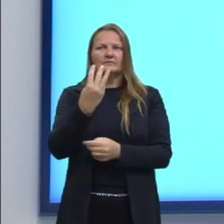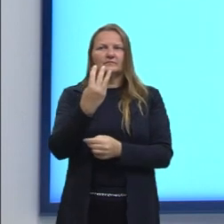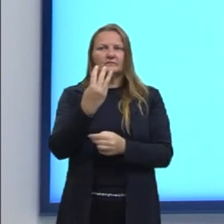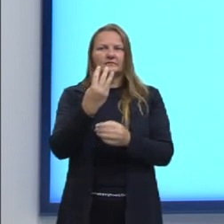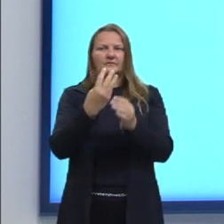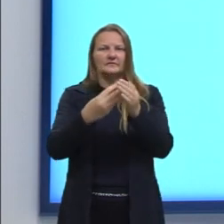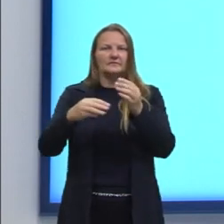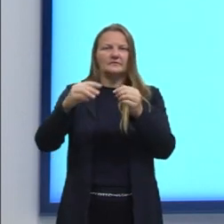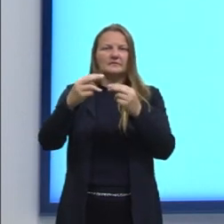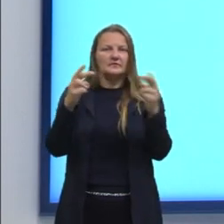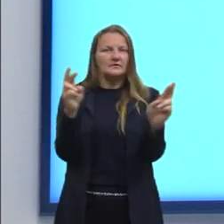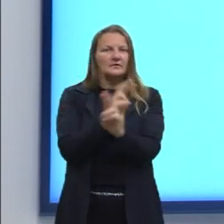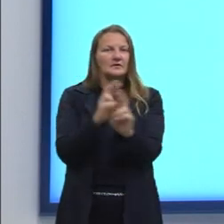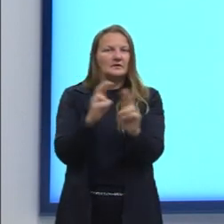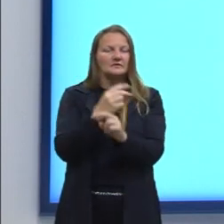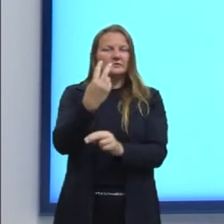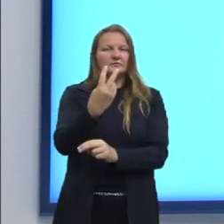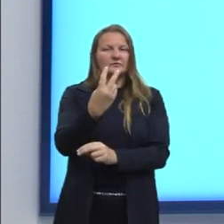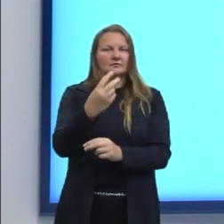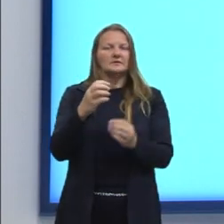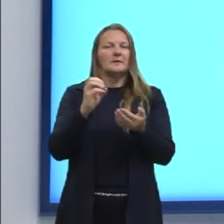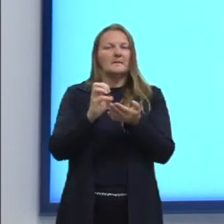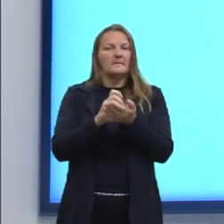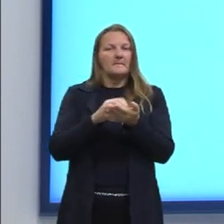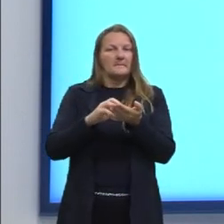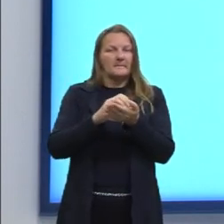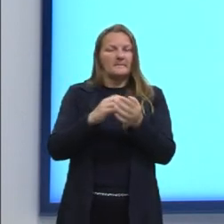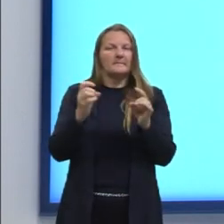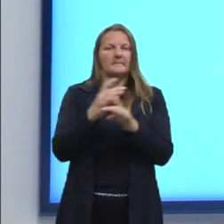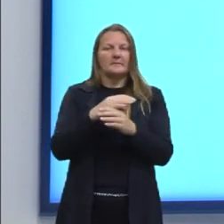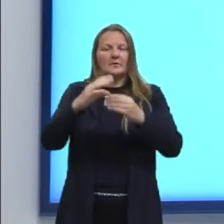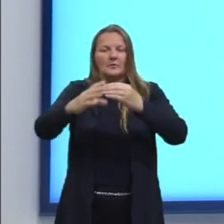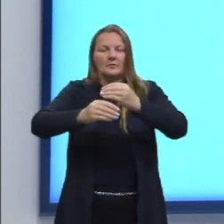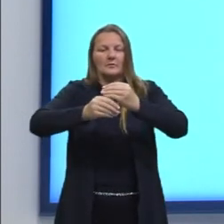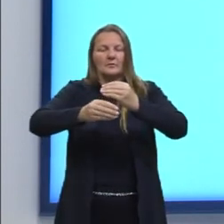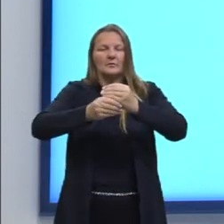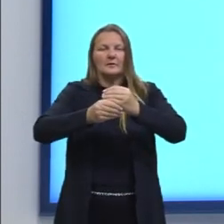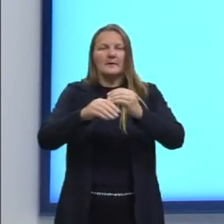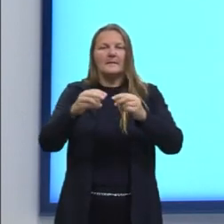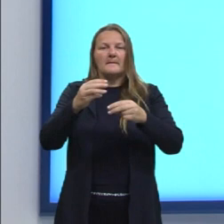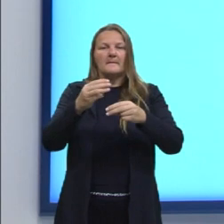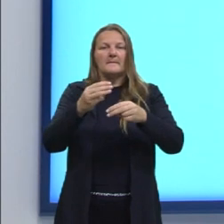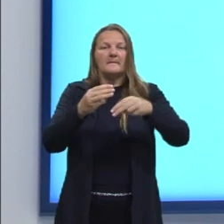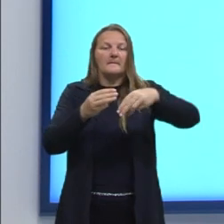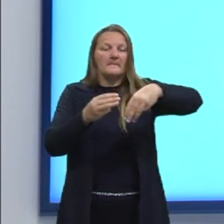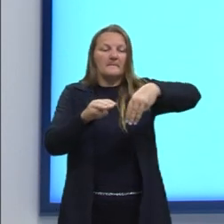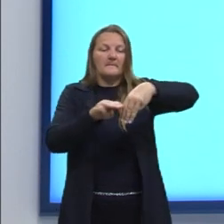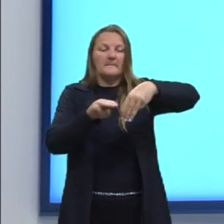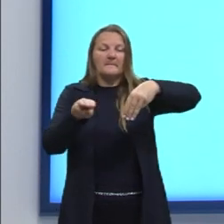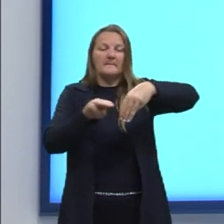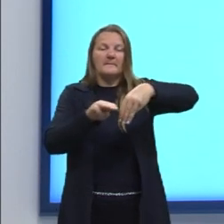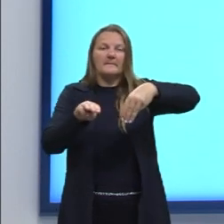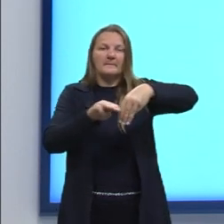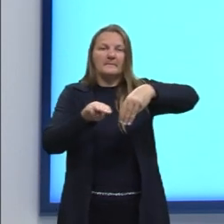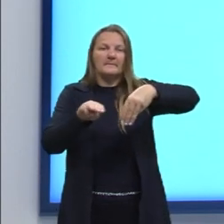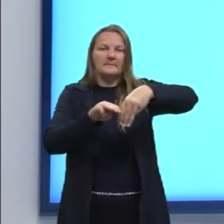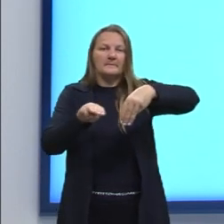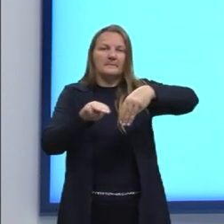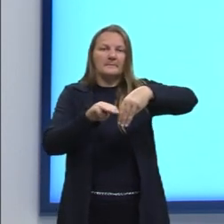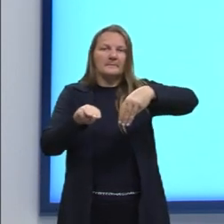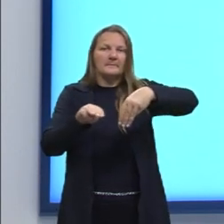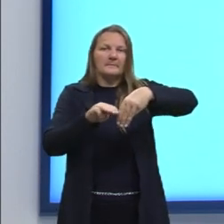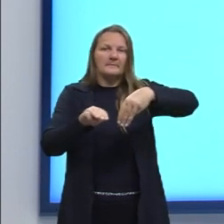o ano 2, já calculamos, adicionada a média aritmética dessa variação